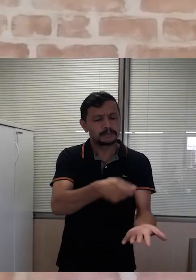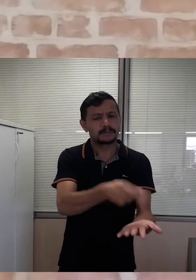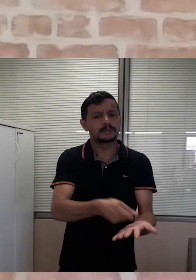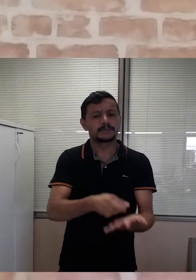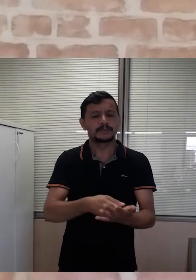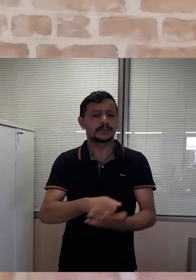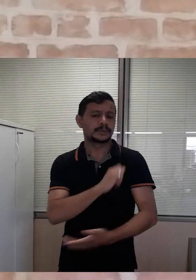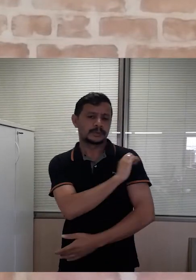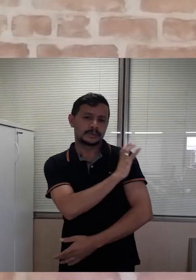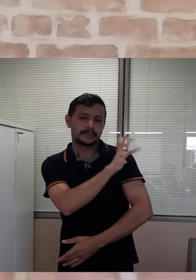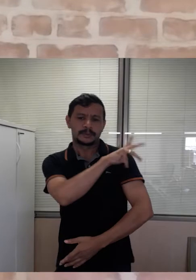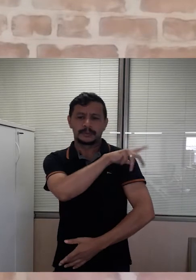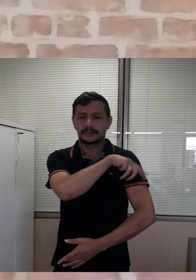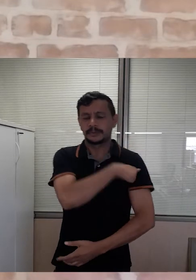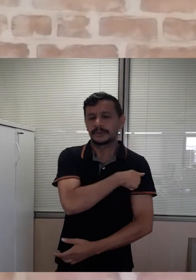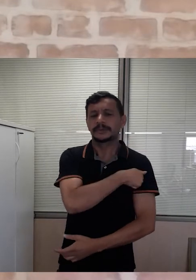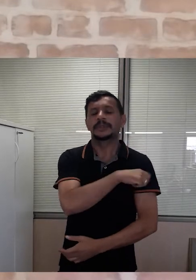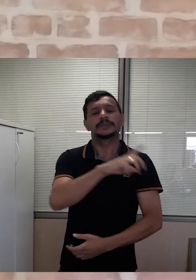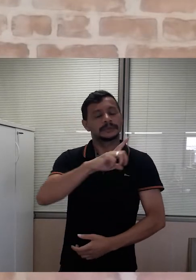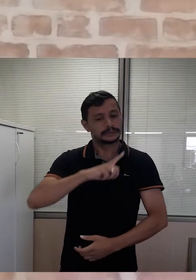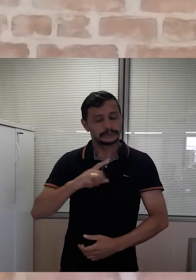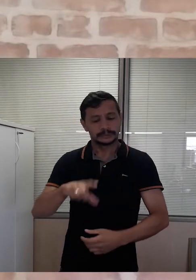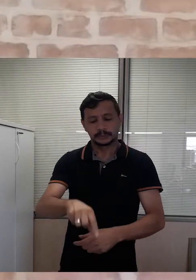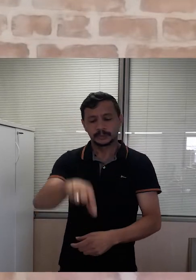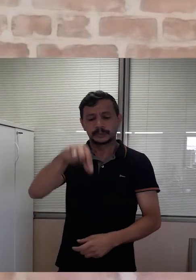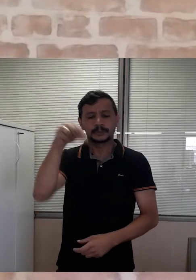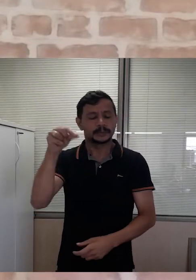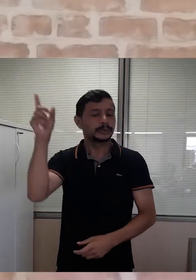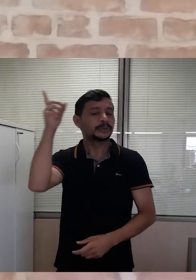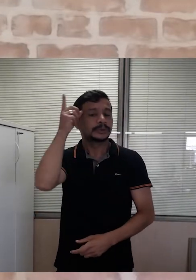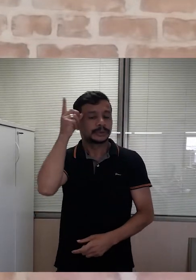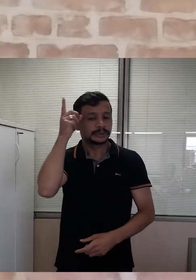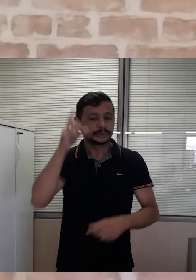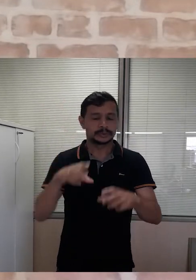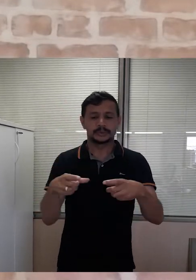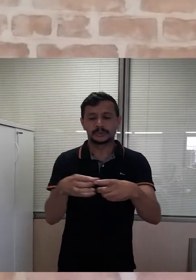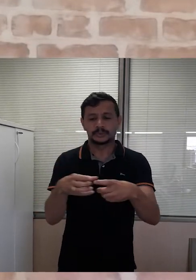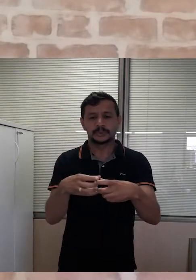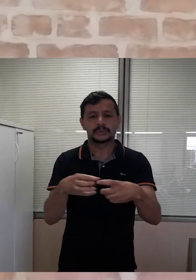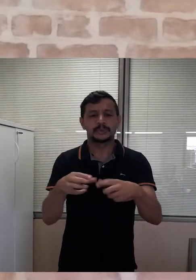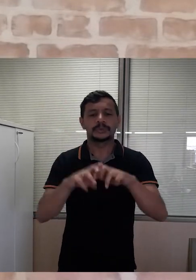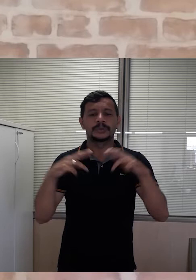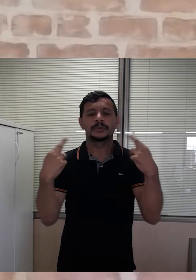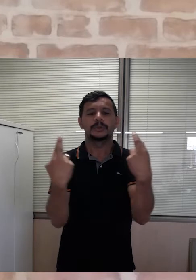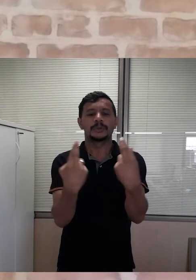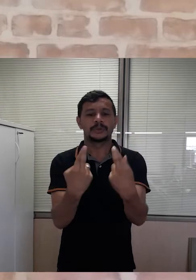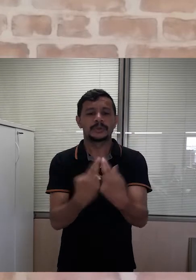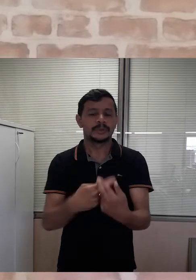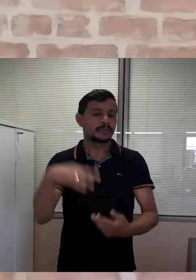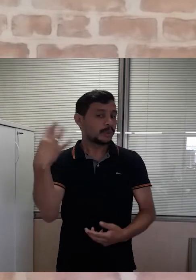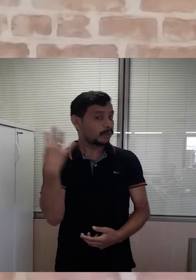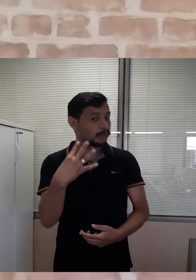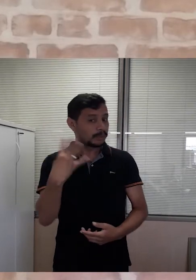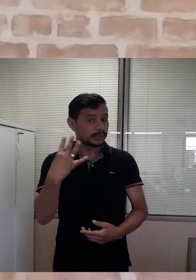luta do espaço da cidadania. A data foi escolhida pelo espaço e seus parceiros pela inclusão em reunião